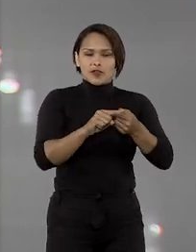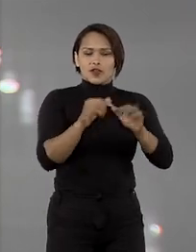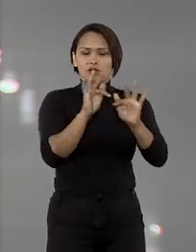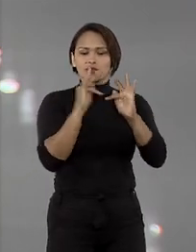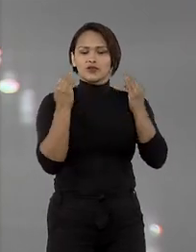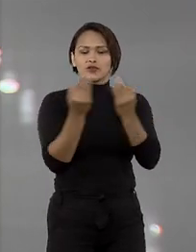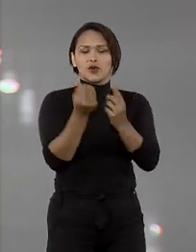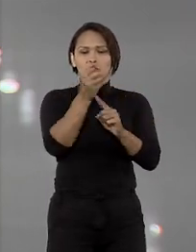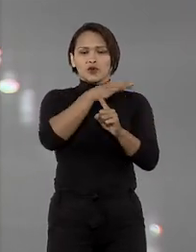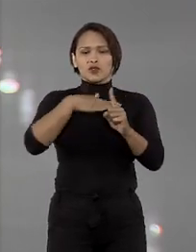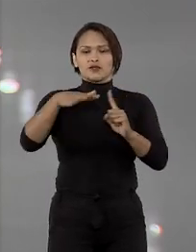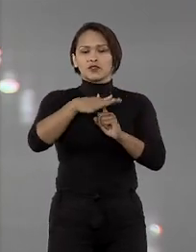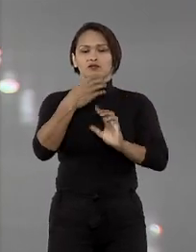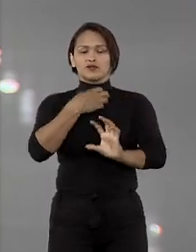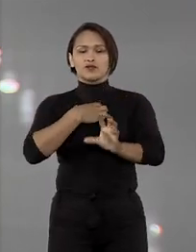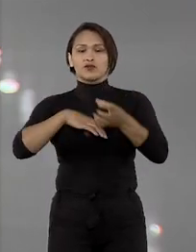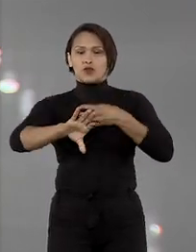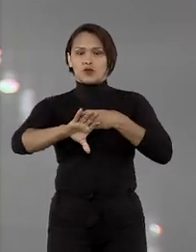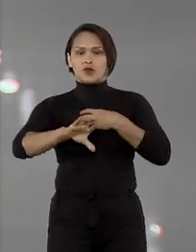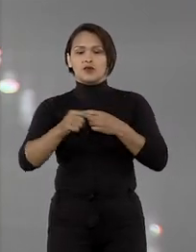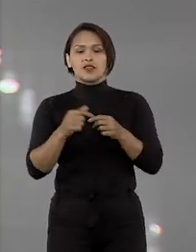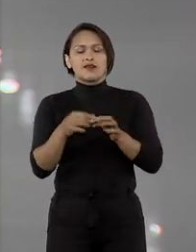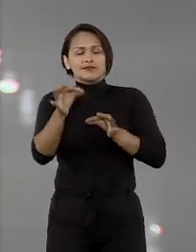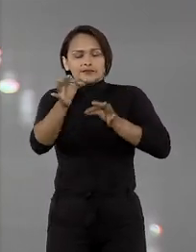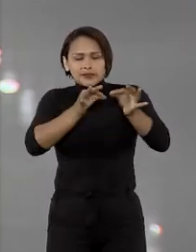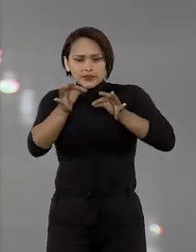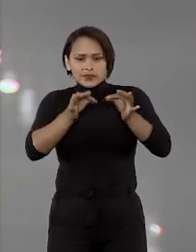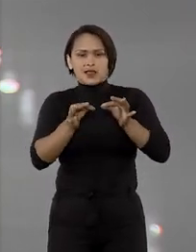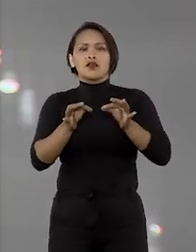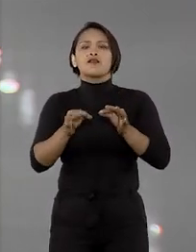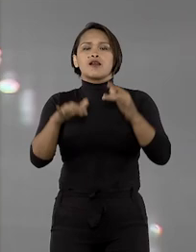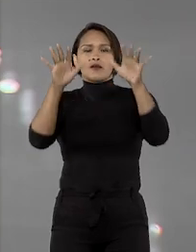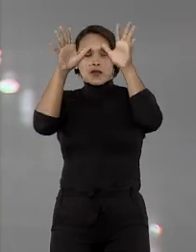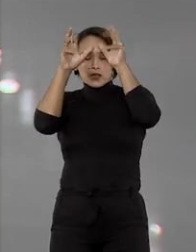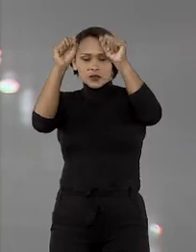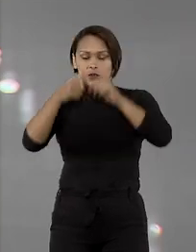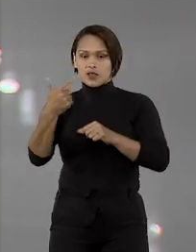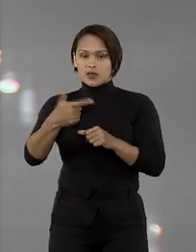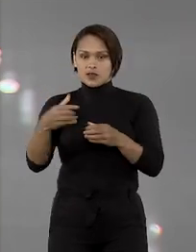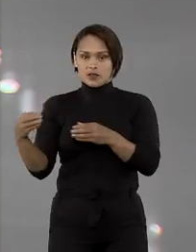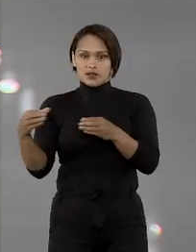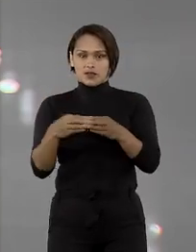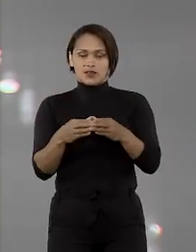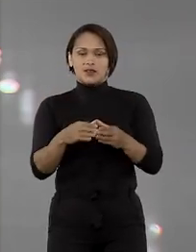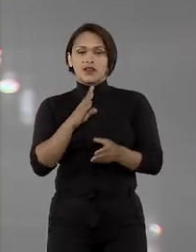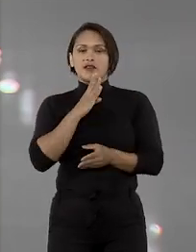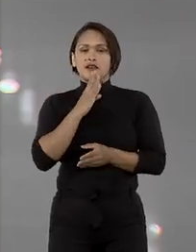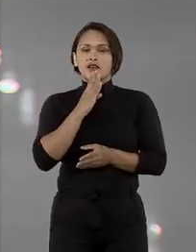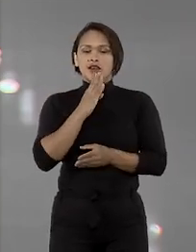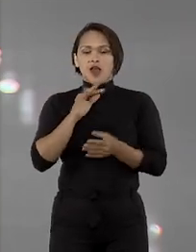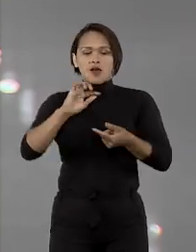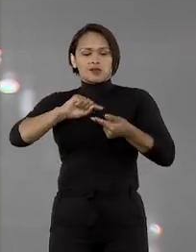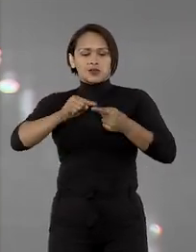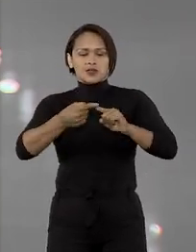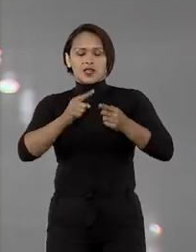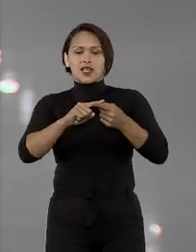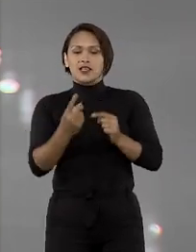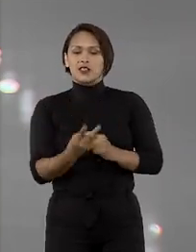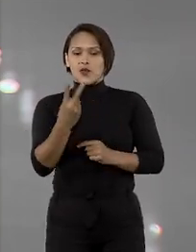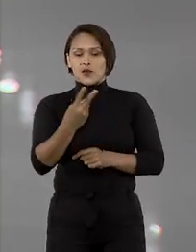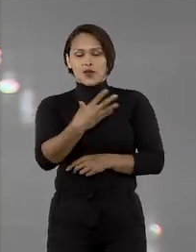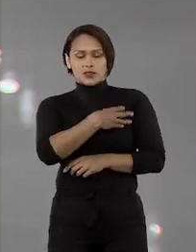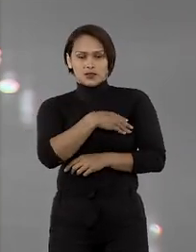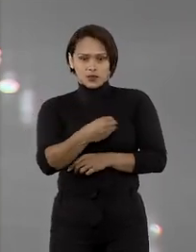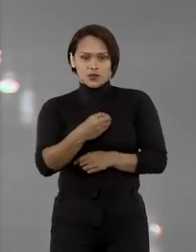socioafetivo com a outra. A sentença foi reformada pelo tribunal em segunda instância, que reconheceu a relação socioafetiva com as